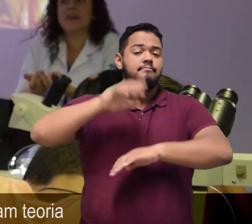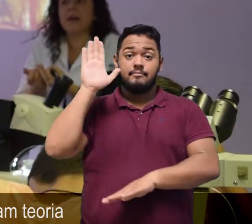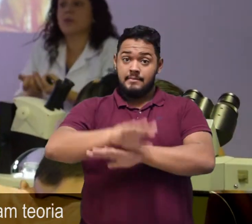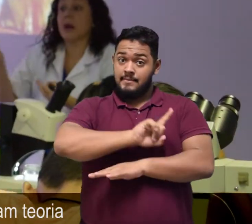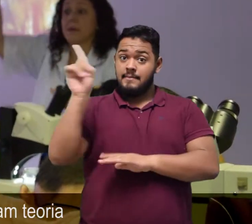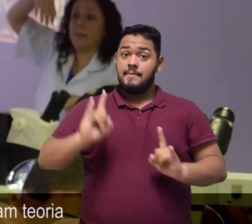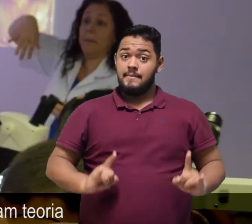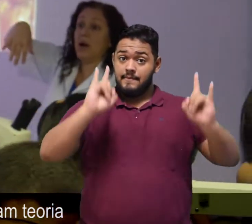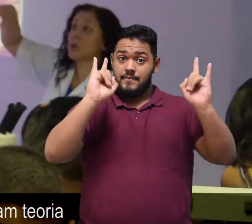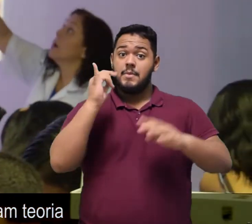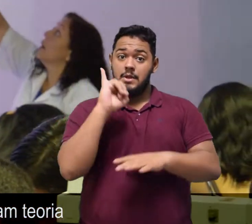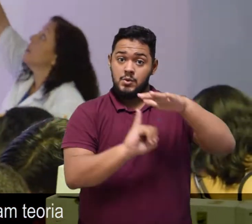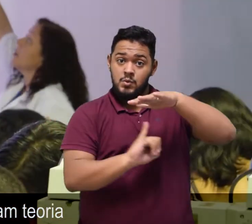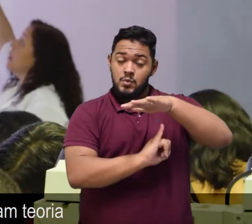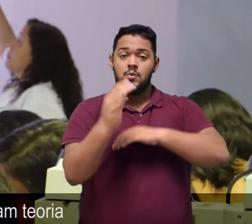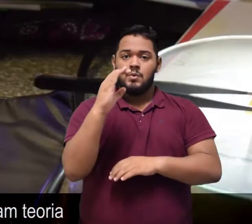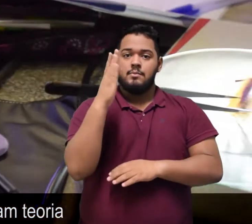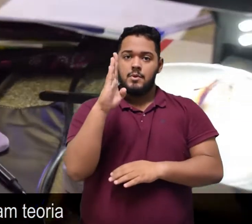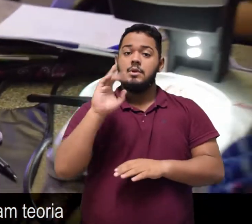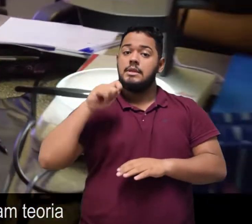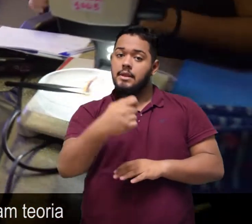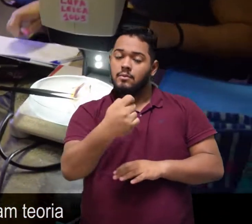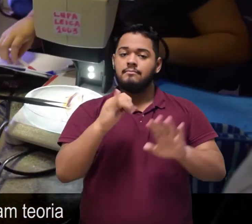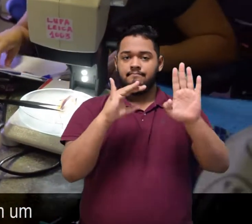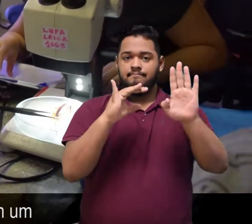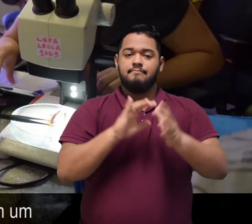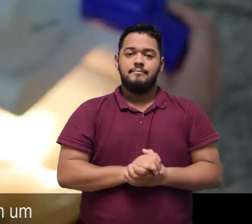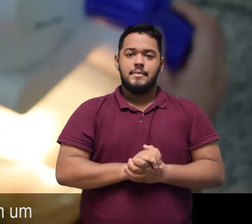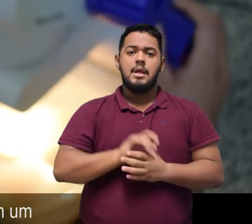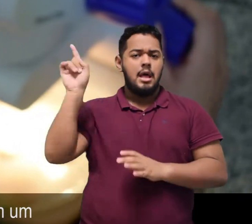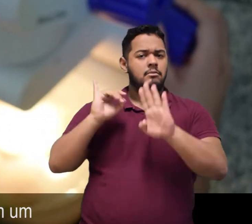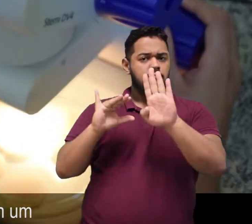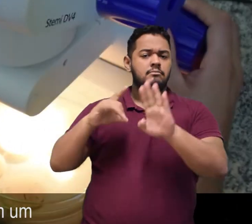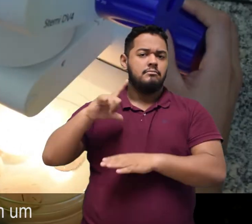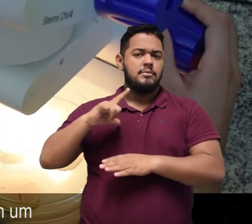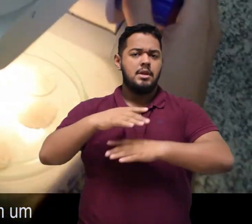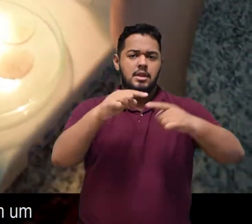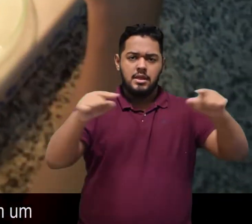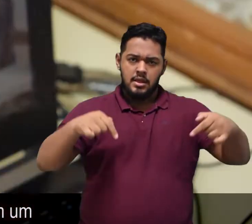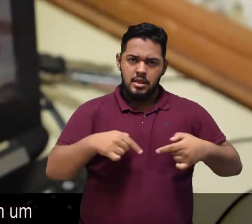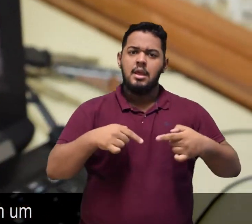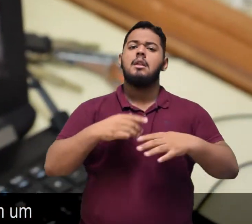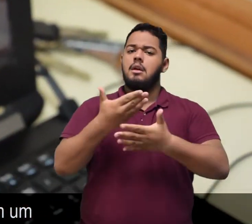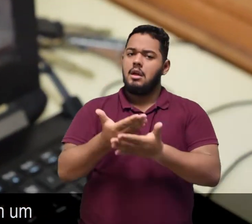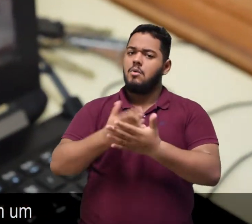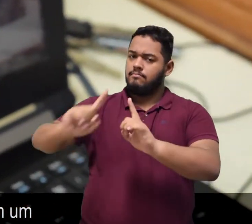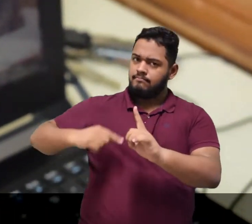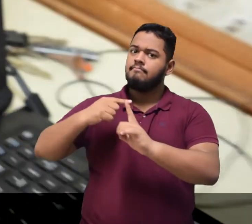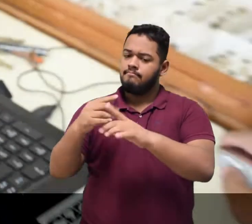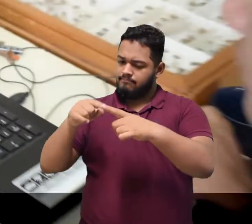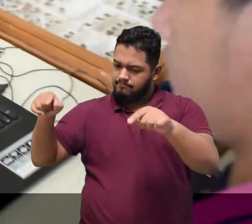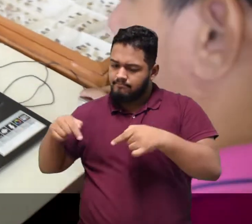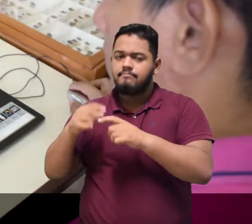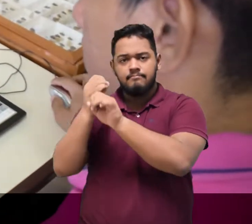em salas de aula e em diversos laboratórios que misturam teoria e prática, ensino, pesquisa e extensão e tudo isso em